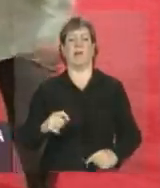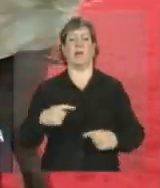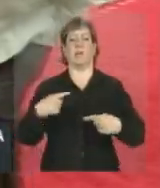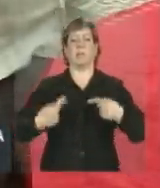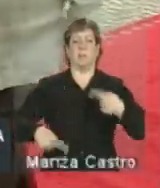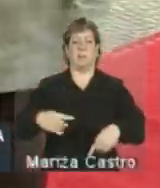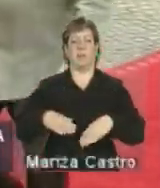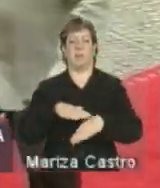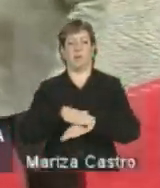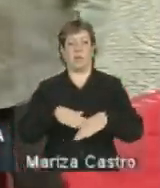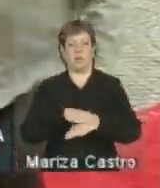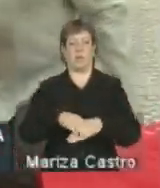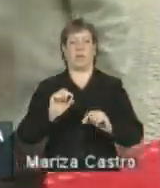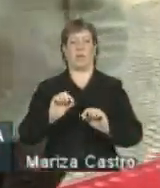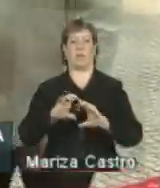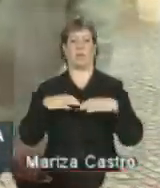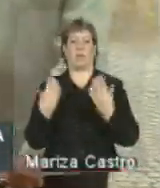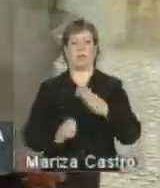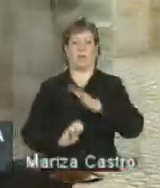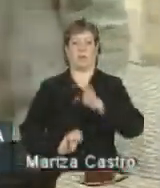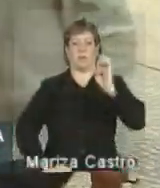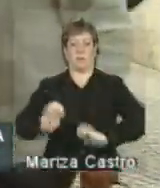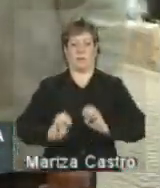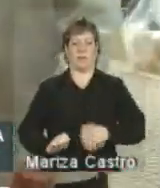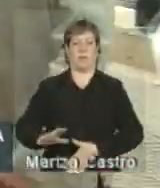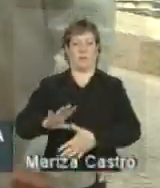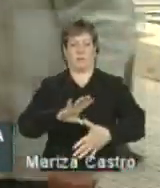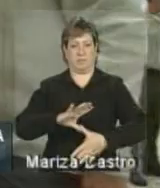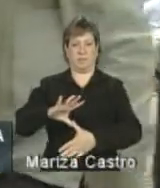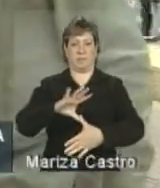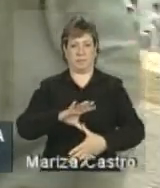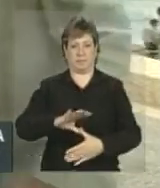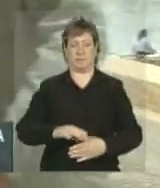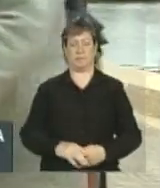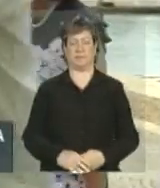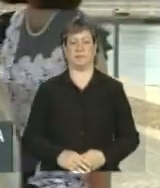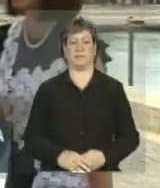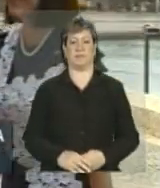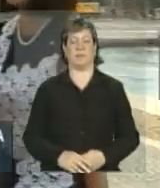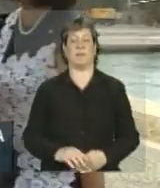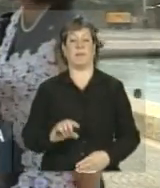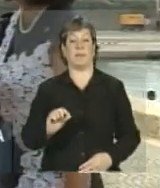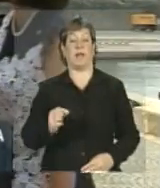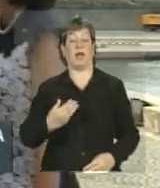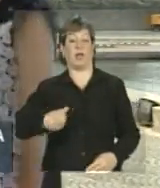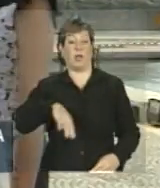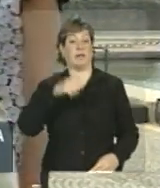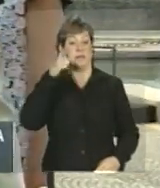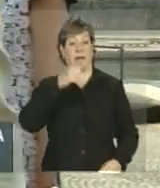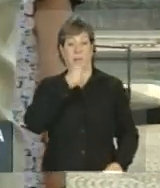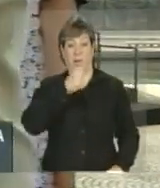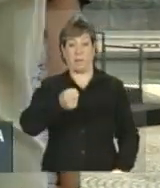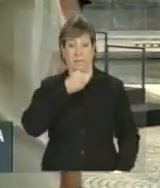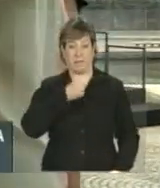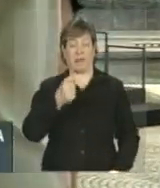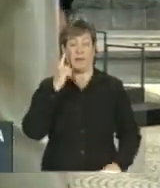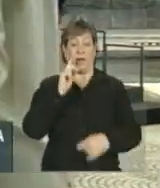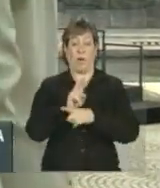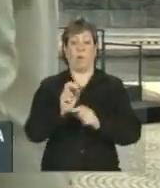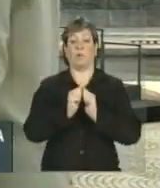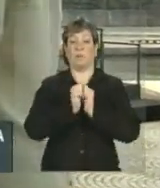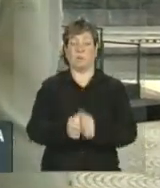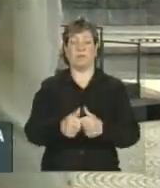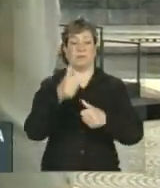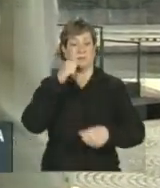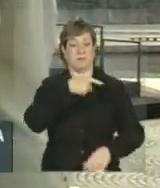investimento do Foro Empresarial das Américas. A nossa repórter que acompanha a viagem da